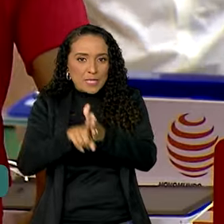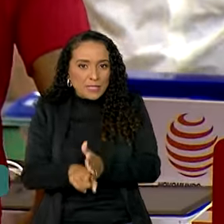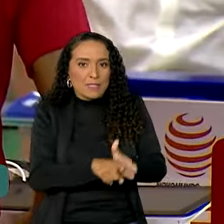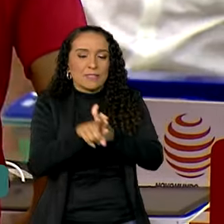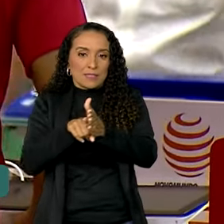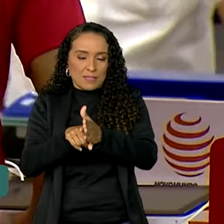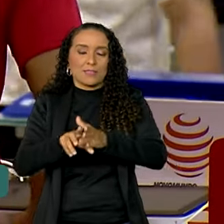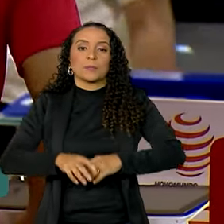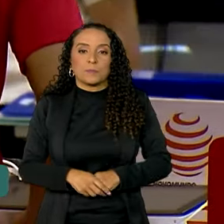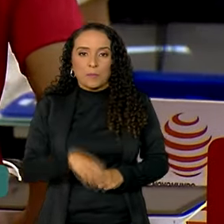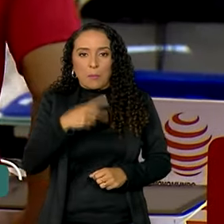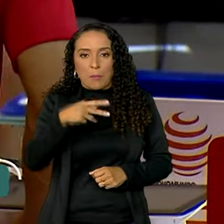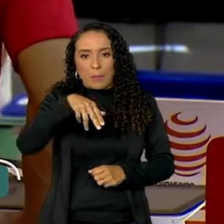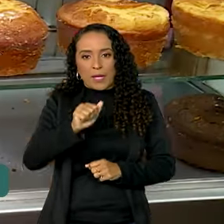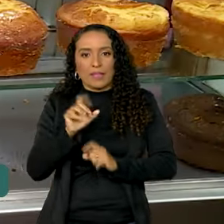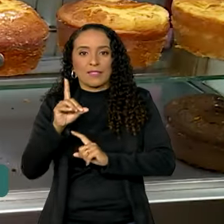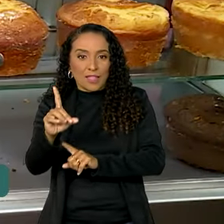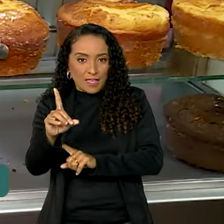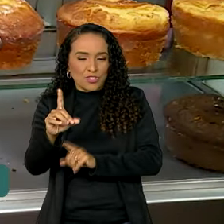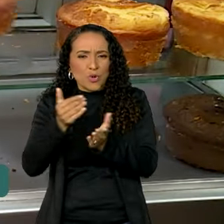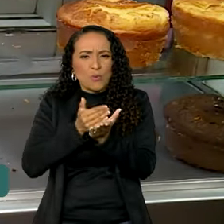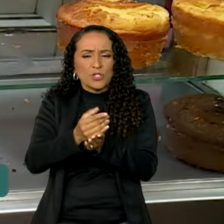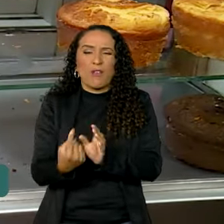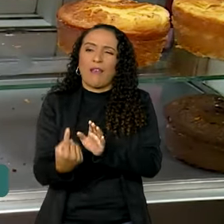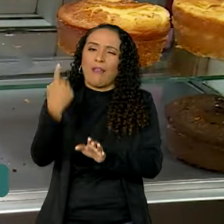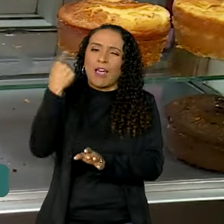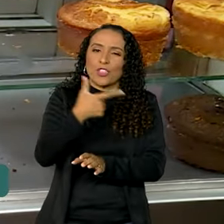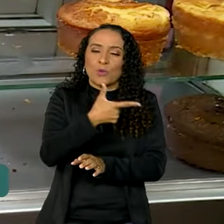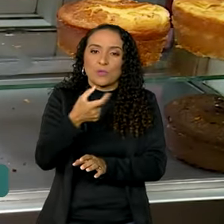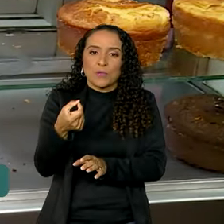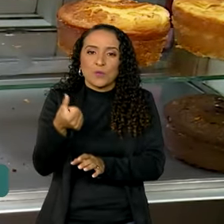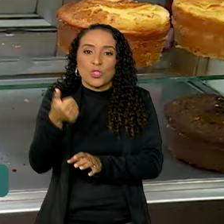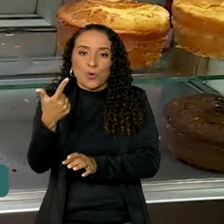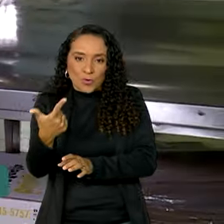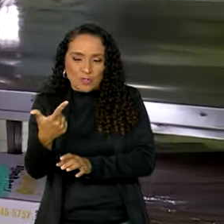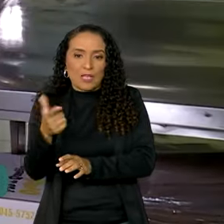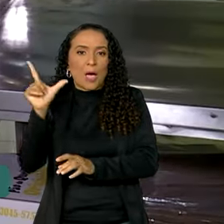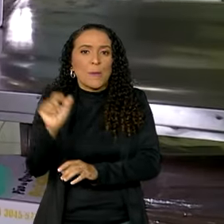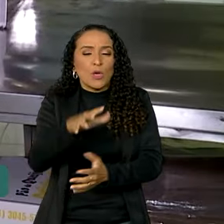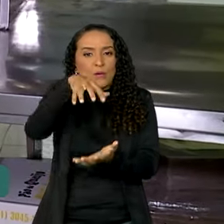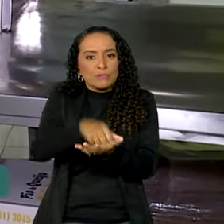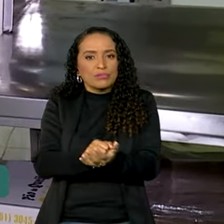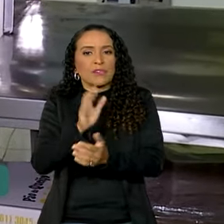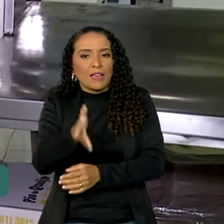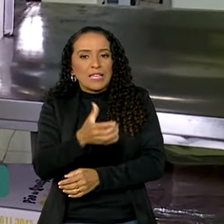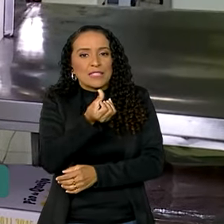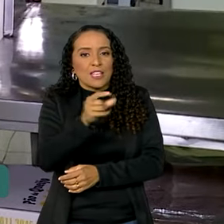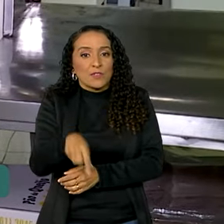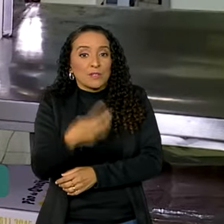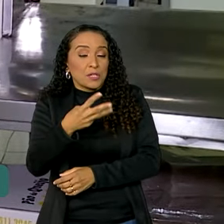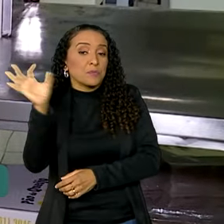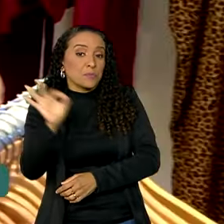por Amostra de Domicílios, a PNAD Contínua, iniciada em 2012. A menor taxa já registrada foi de 6